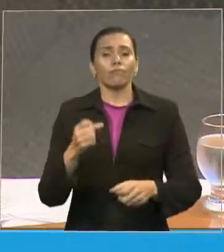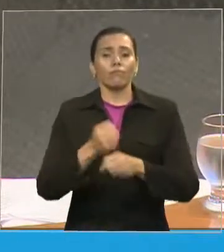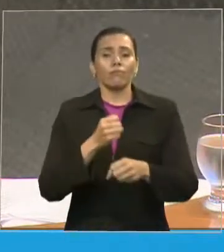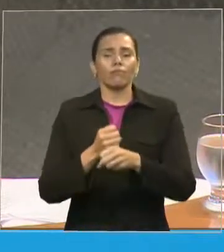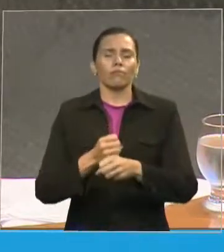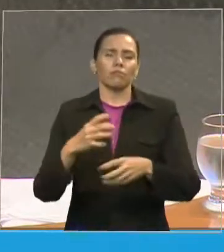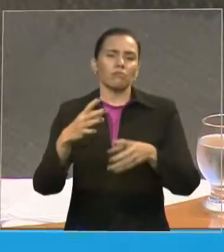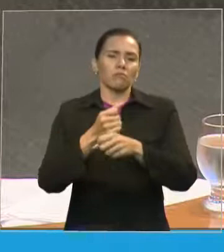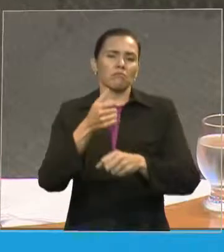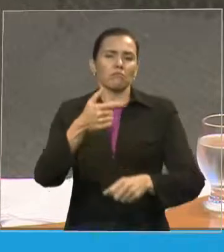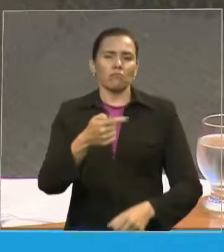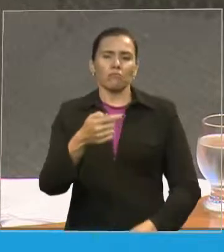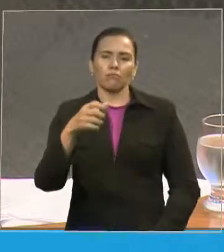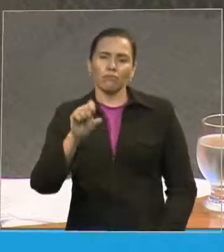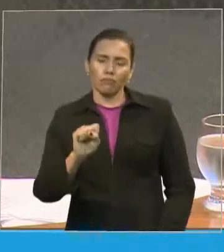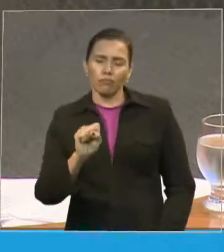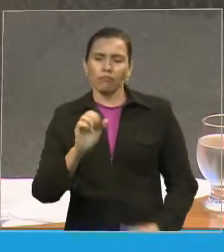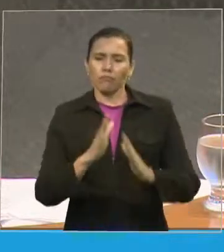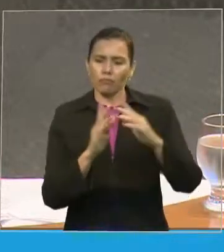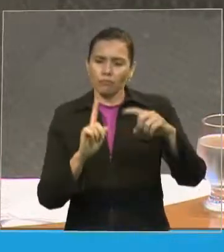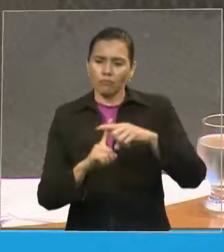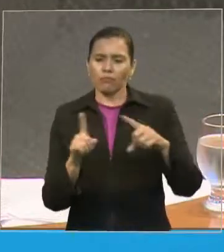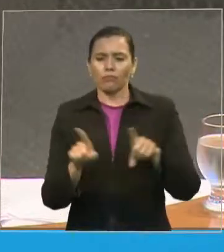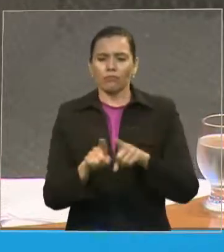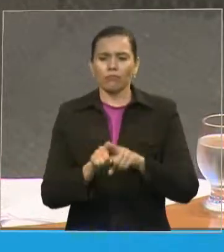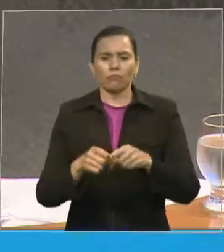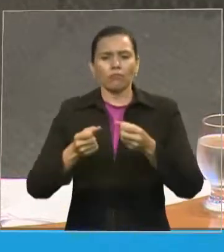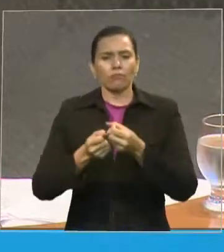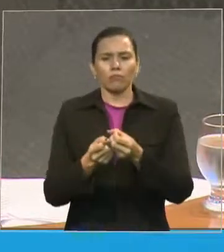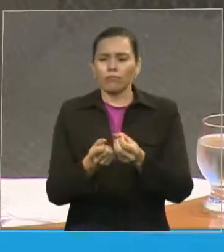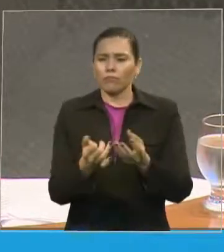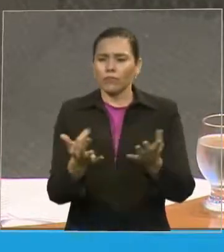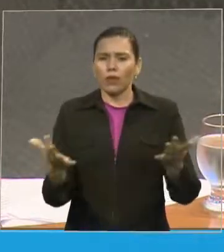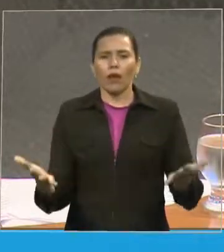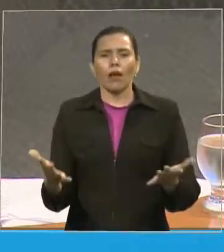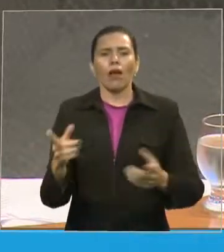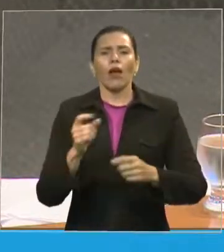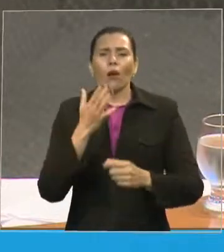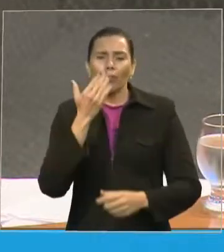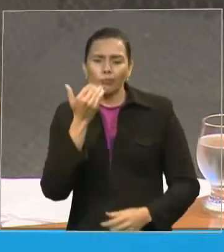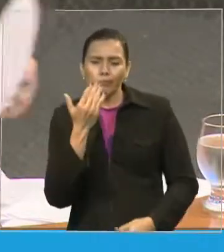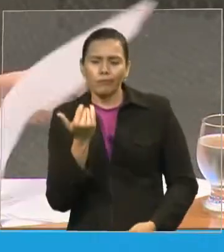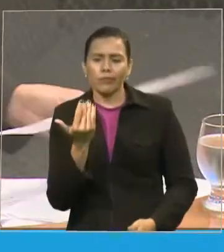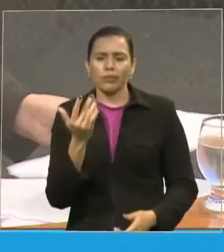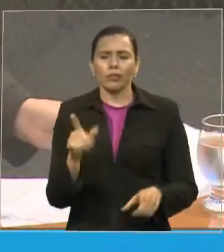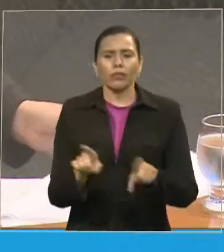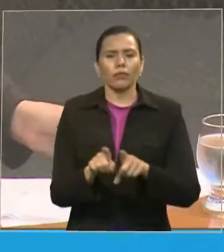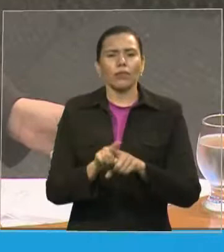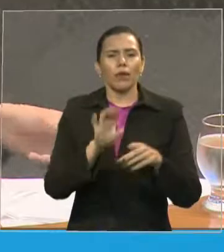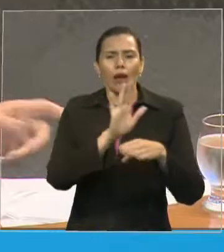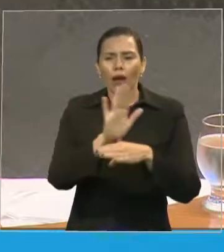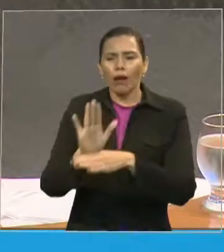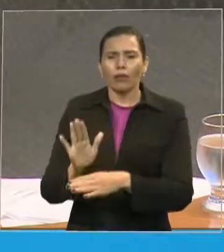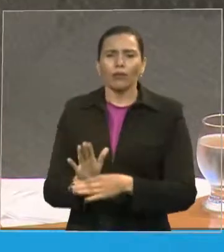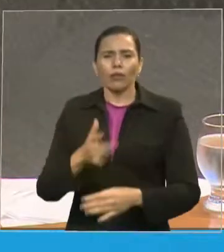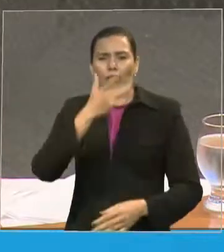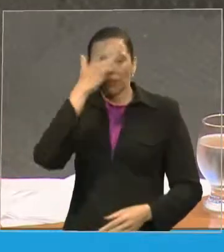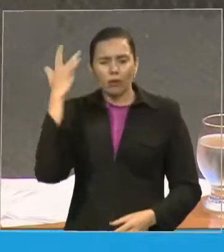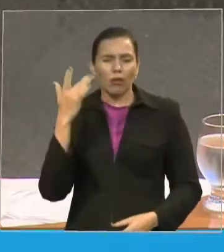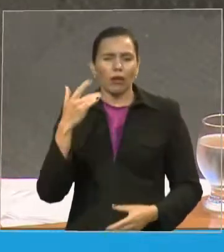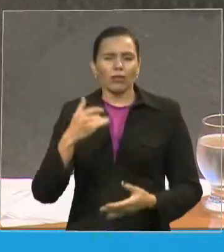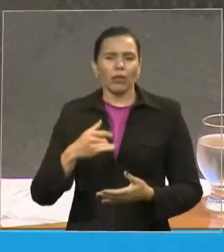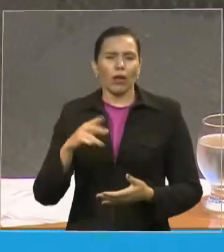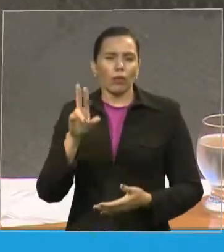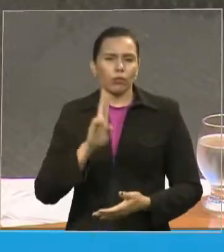distribuição de cesta básica e ajuda a centro de recuperação de dependentes químicos. Presidente